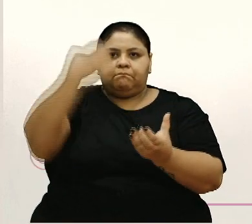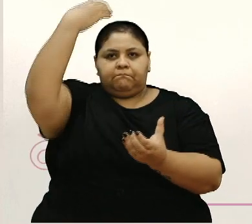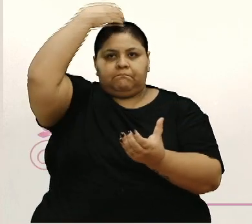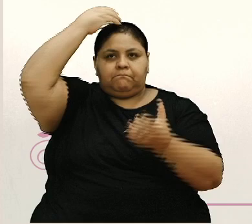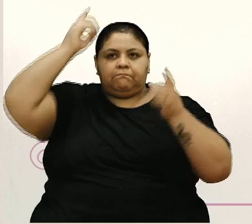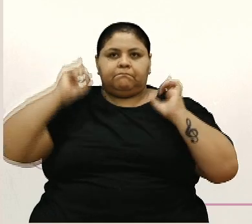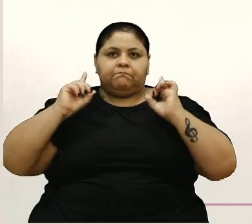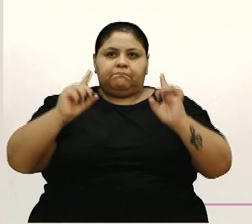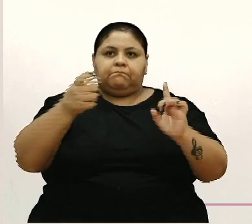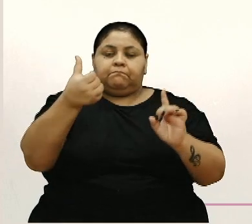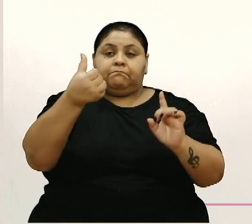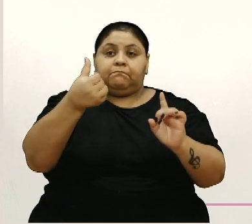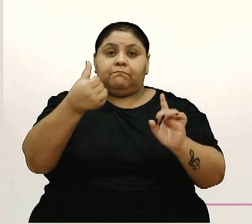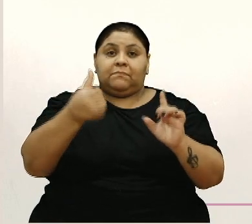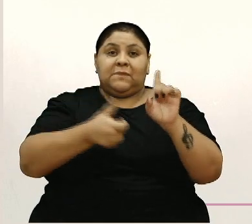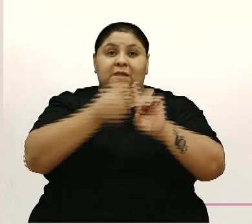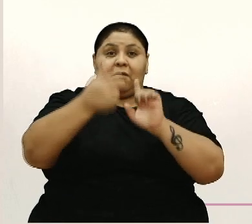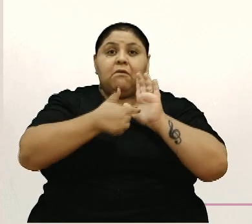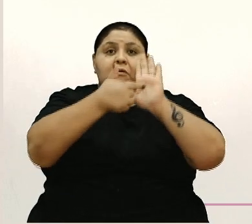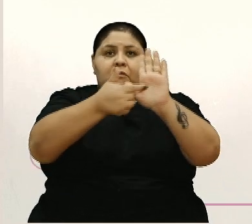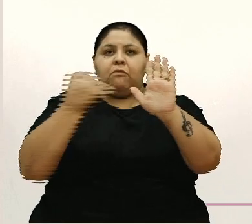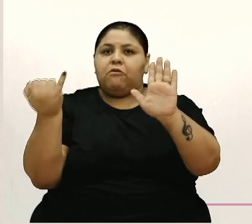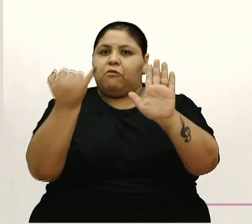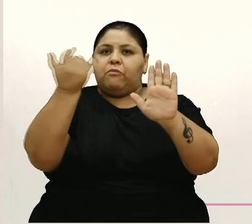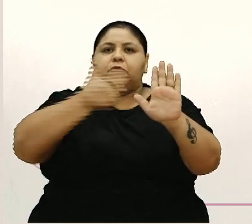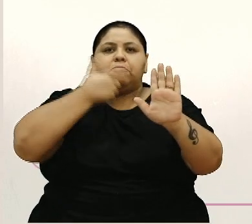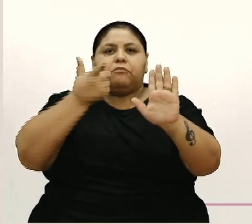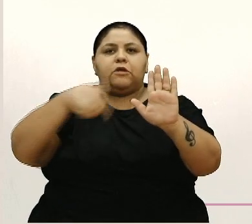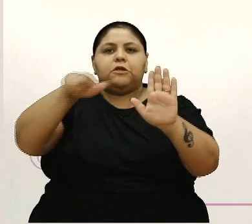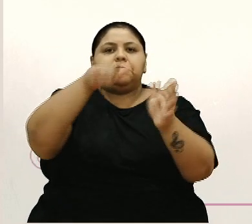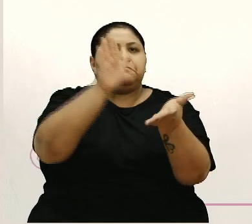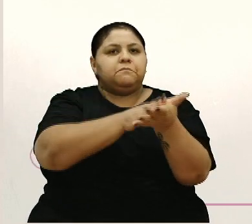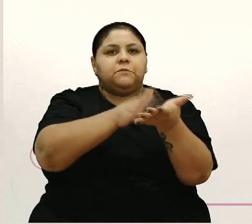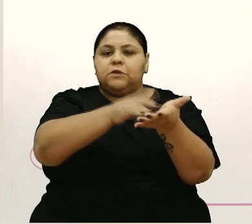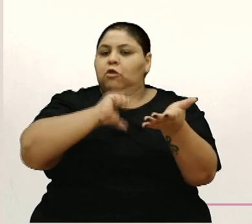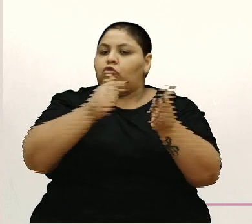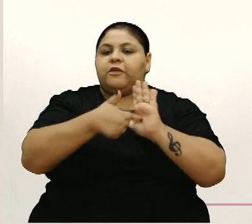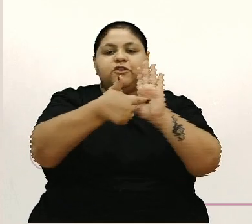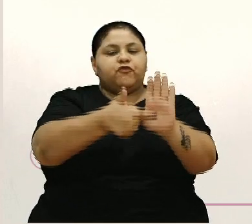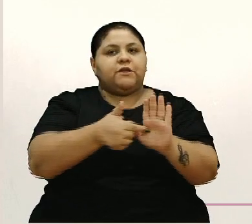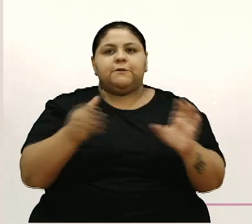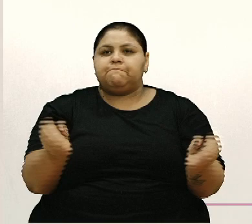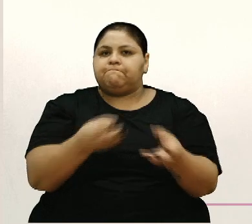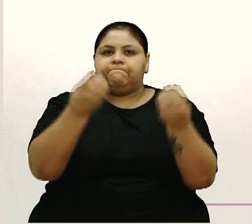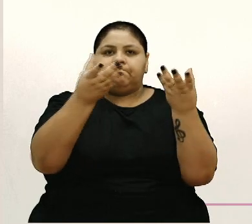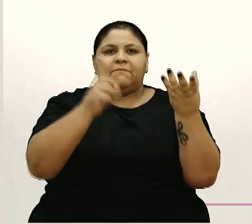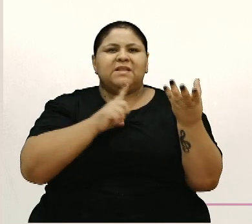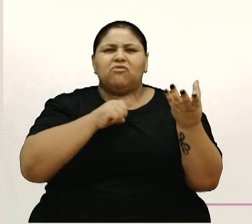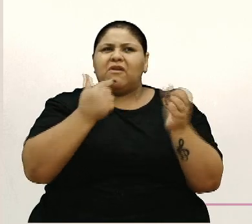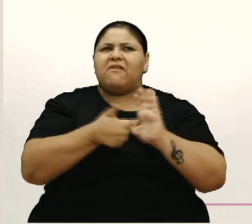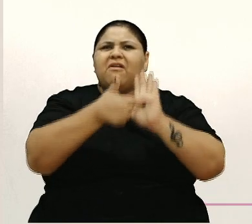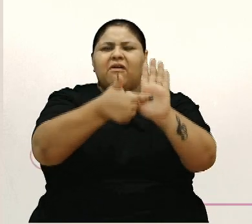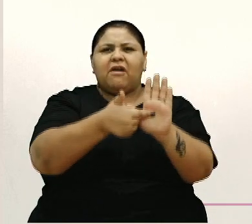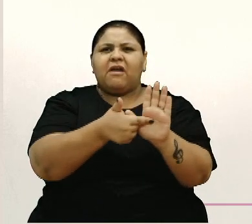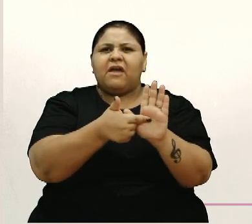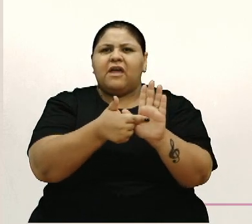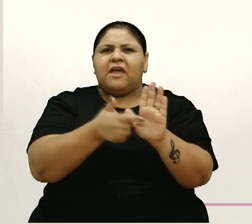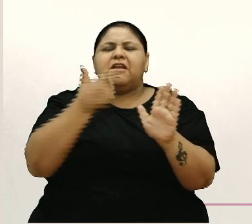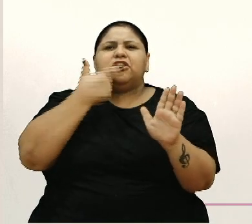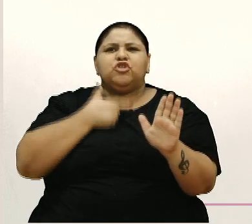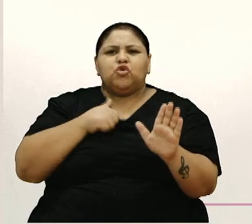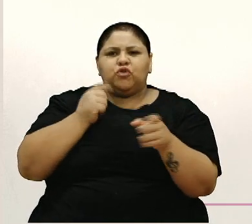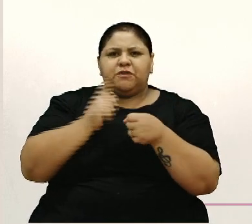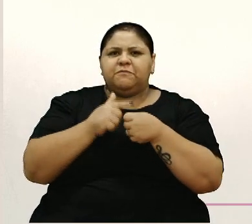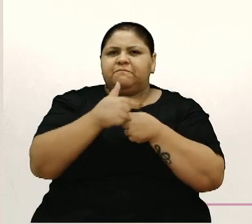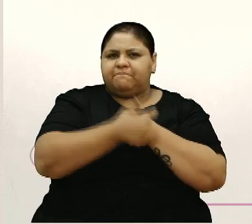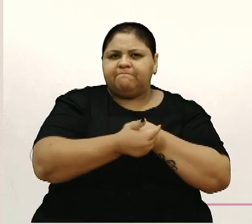Princesa em seis meses de divulgação, é importante, né? A gente foi muito cobrado em não ter divulgação da festa, não teve aquela divulgação que a gente gostaria na cidade, né?